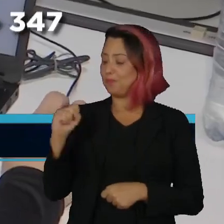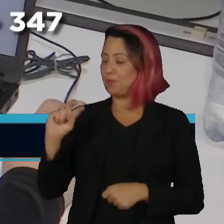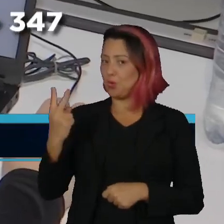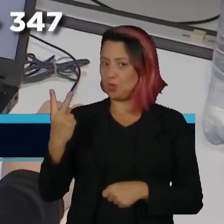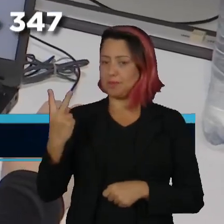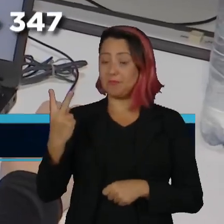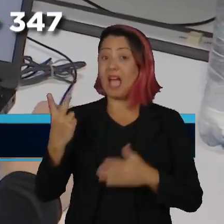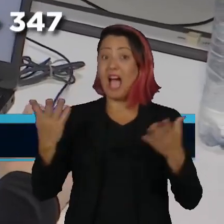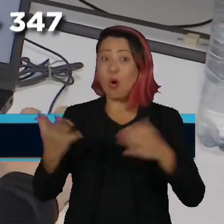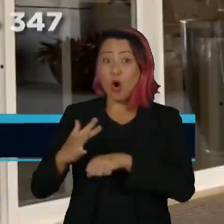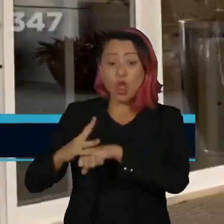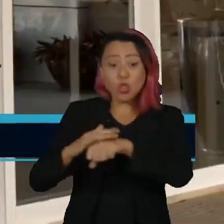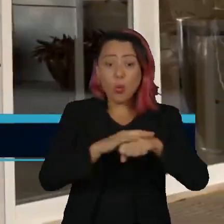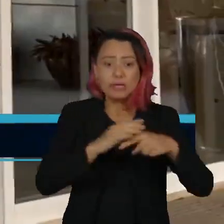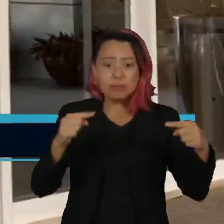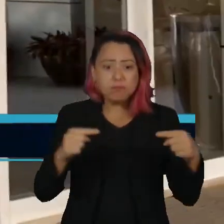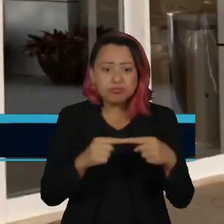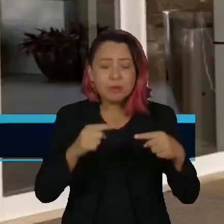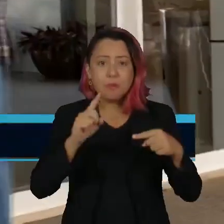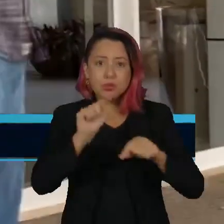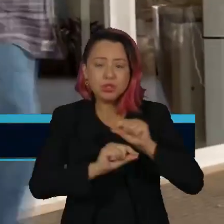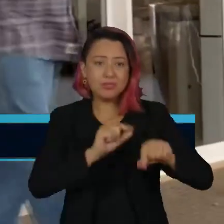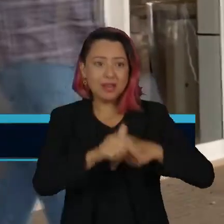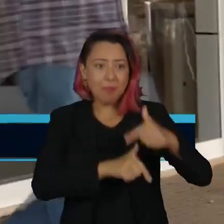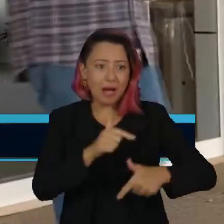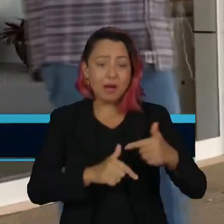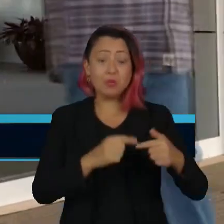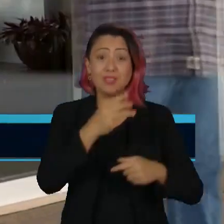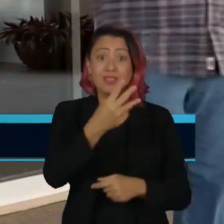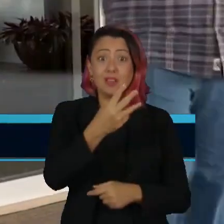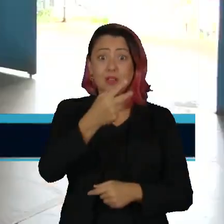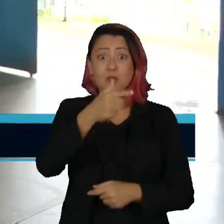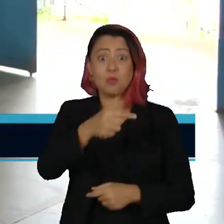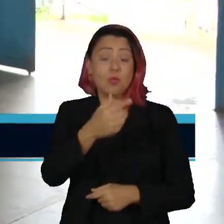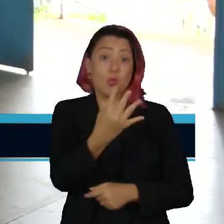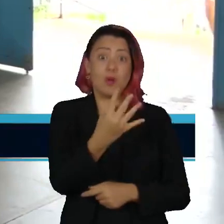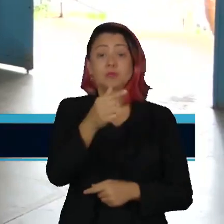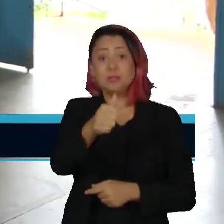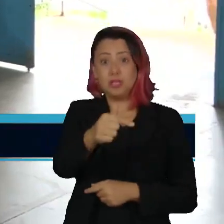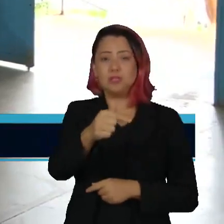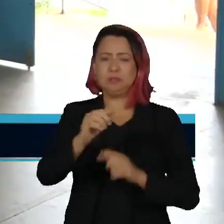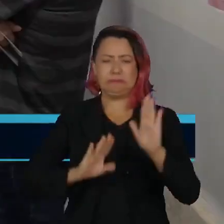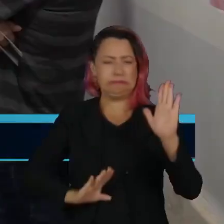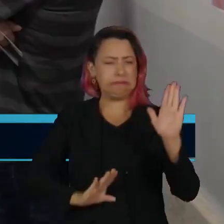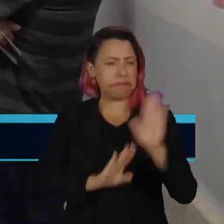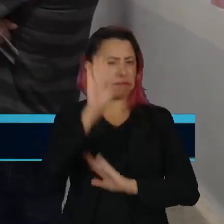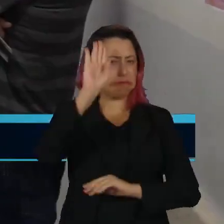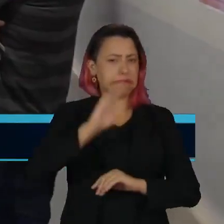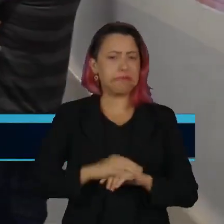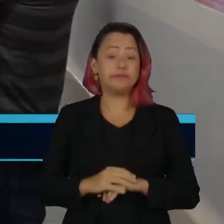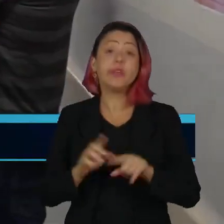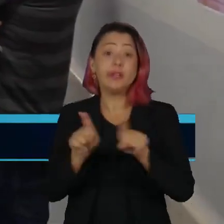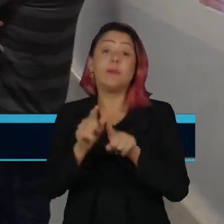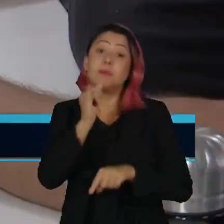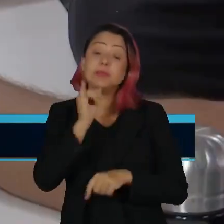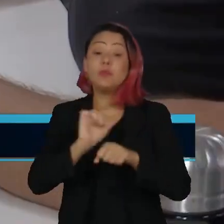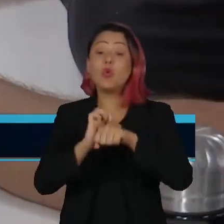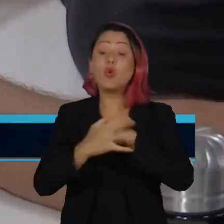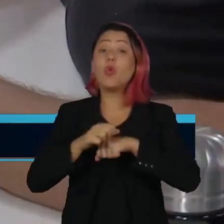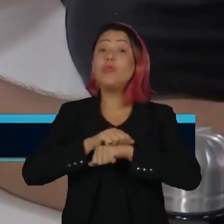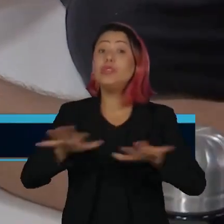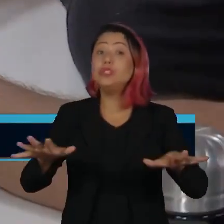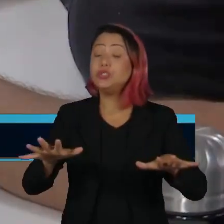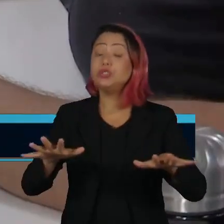347. A Covid-19 agora faz parte da lista. A doença pode ser uma patologia associada ao trabalho